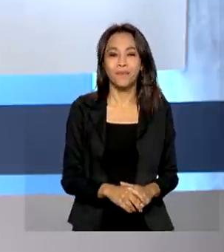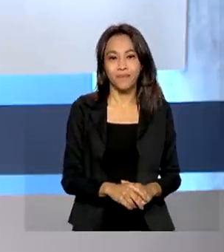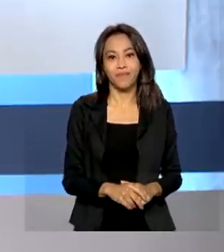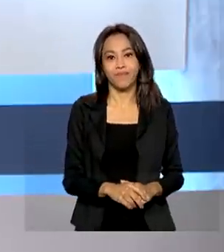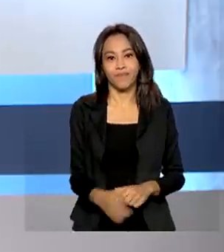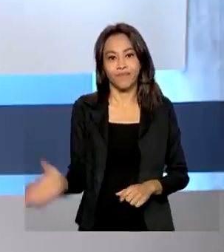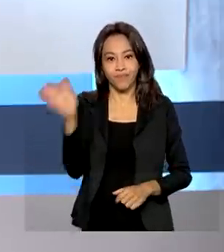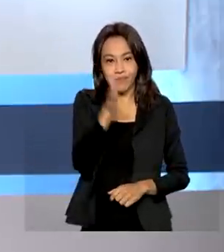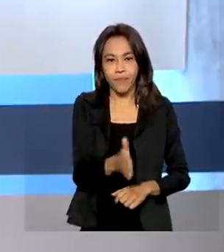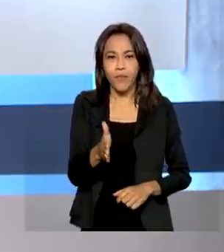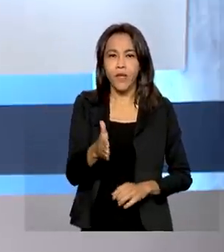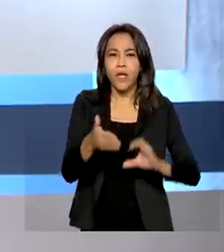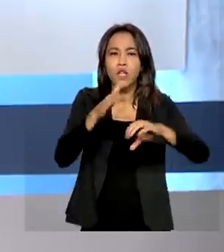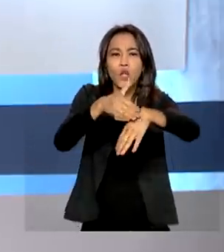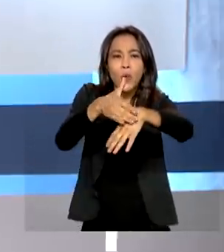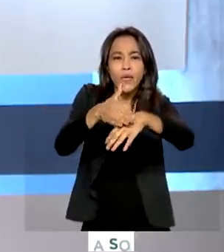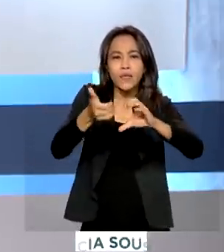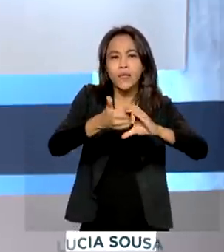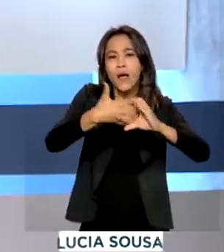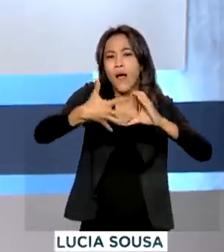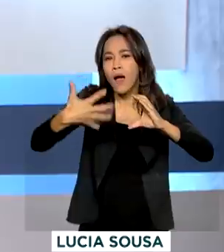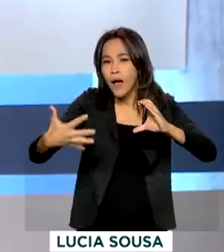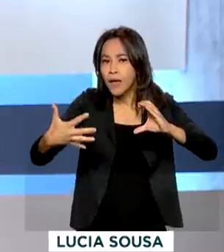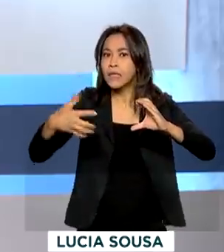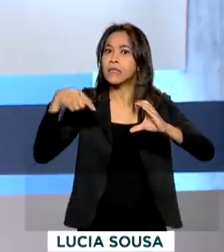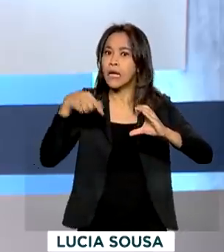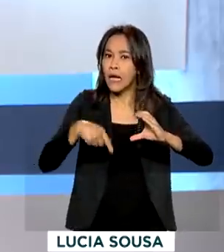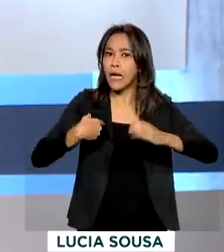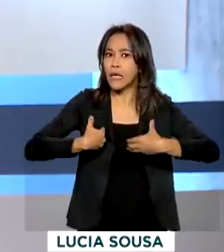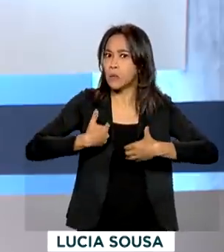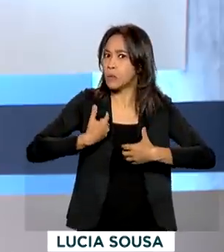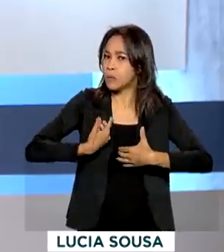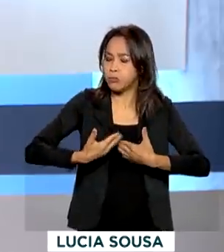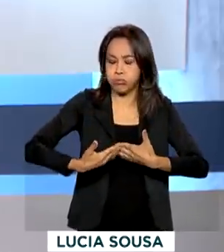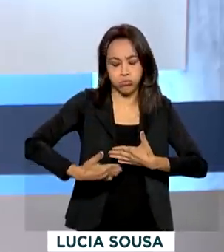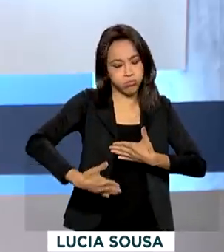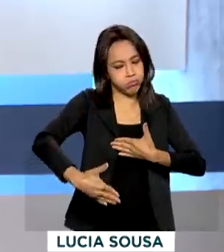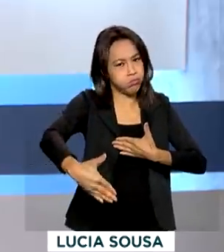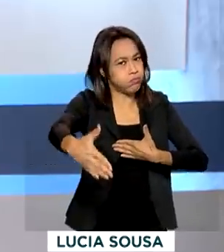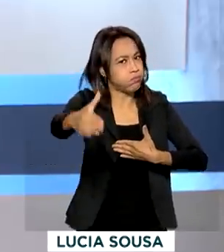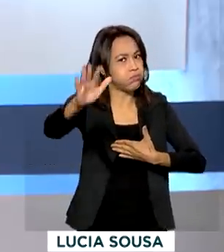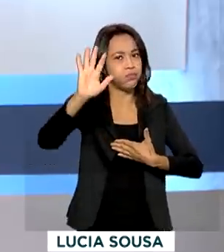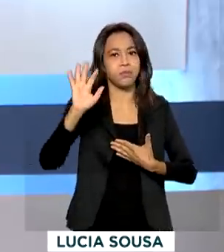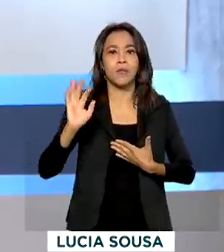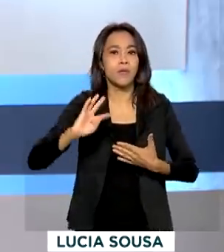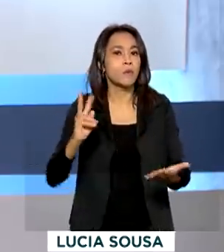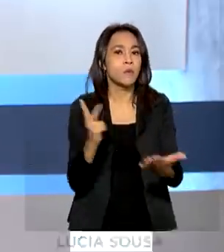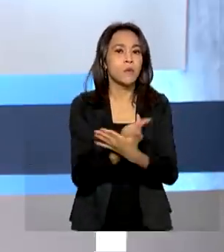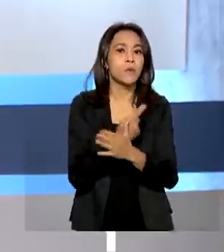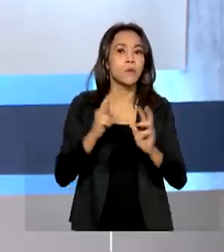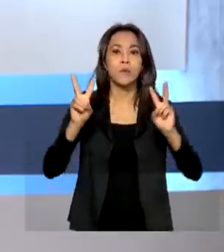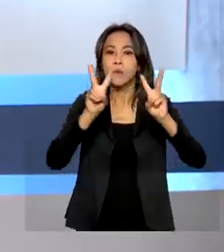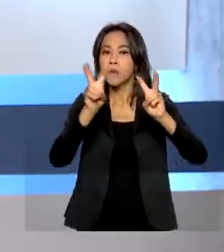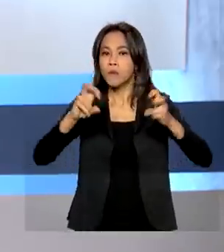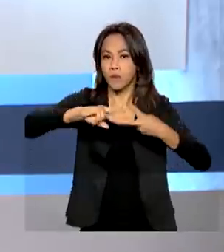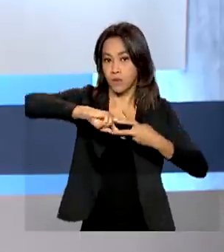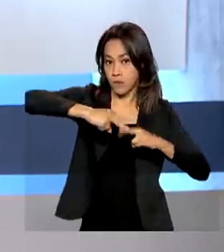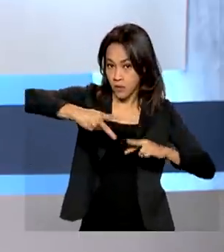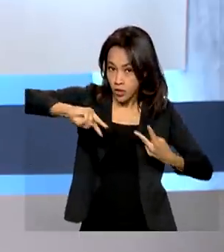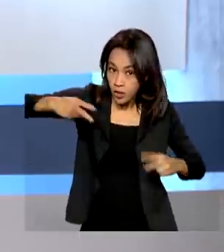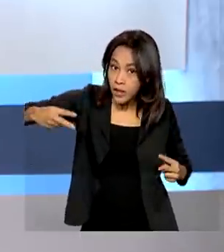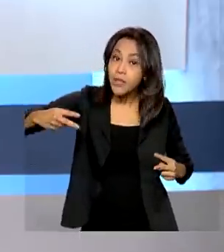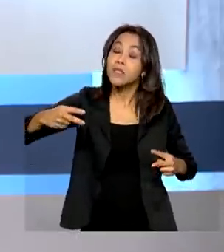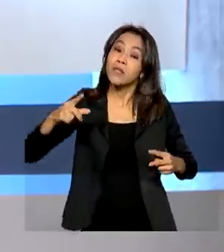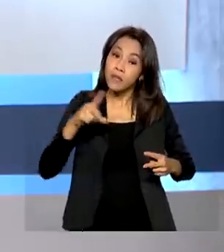As doenças raras são enfermidades crônicas, normalmente com causa genética, que incapacitam progressivamente